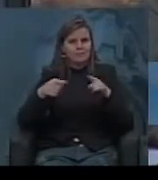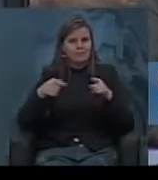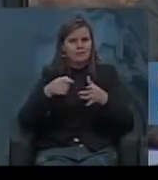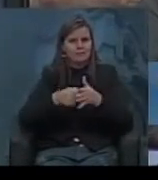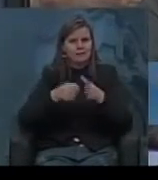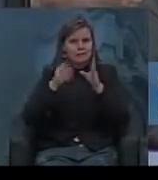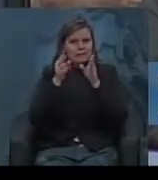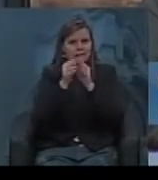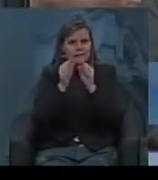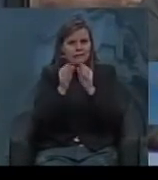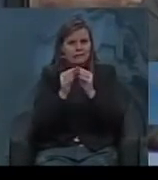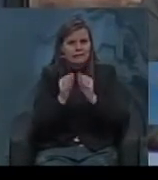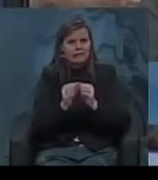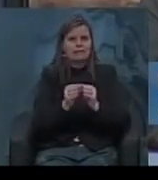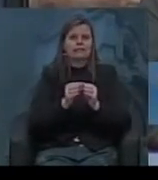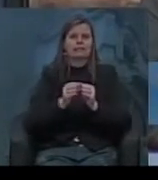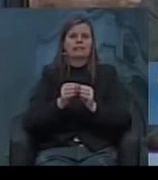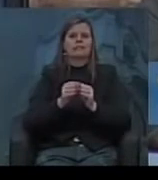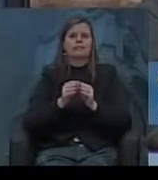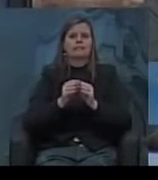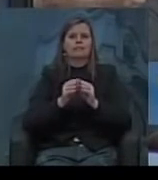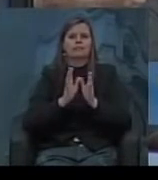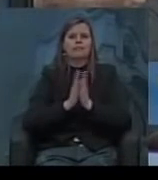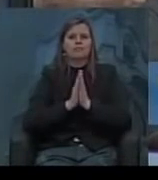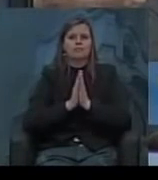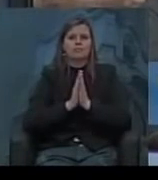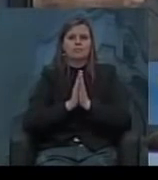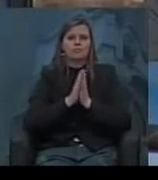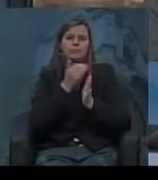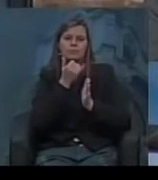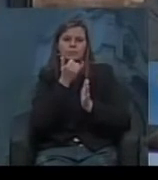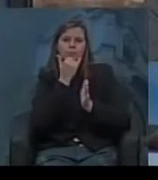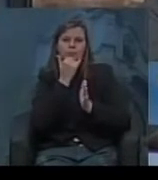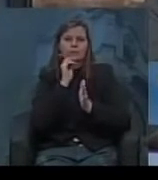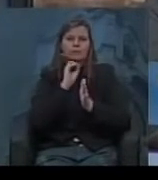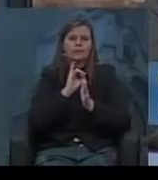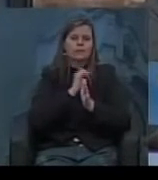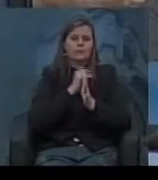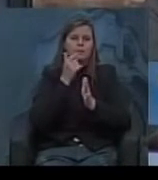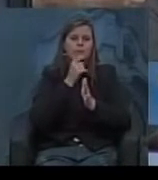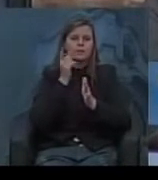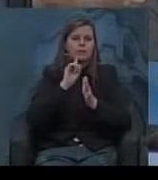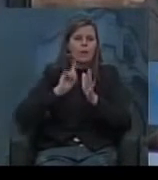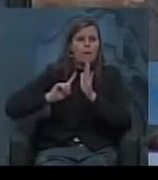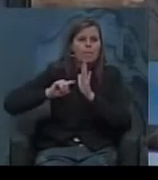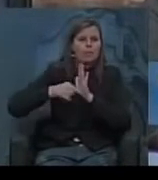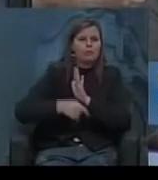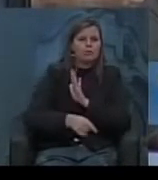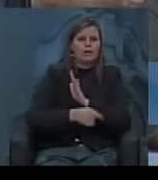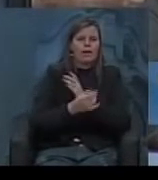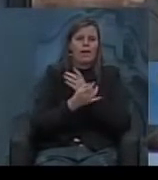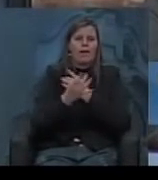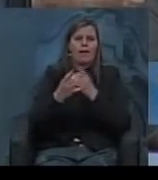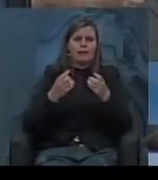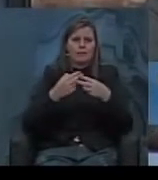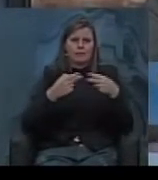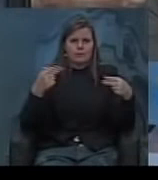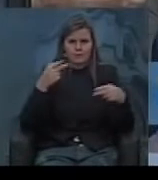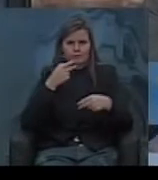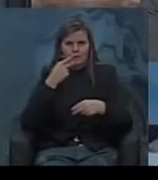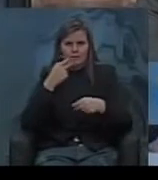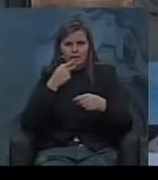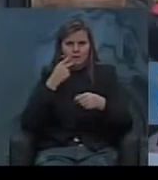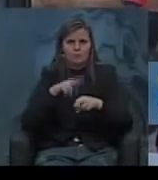sintetizar ao máximo sendo bem pontual então me perdoem se eu não poder aprofundar cada uma das questões levantadas